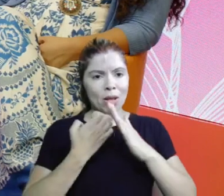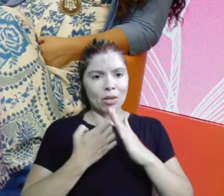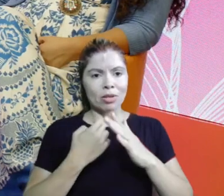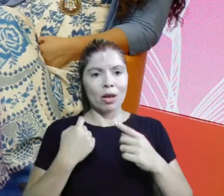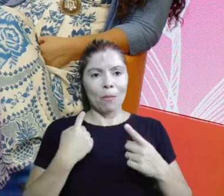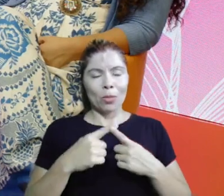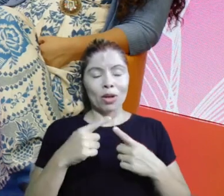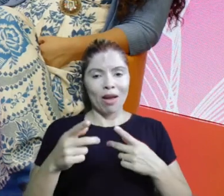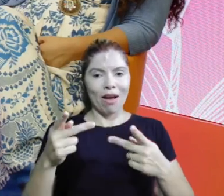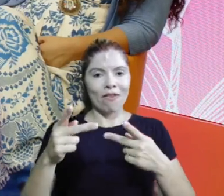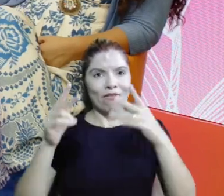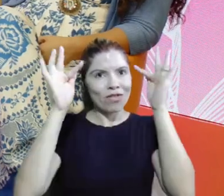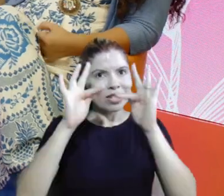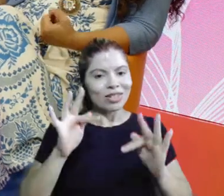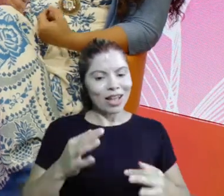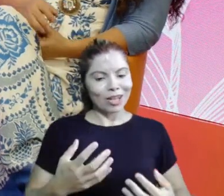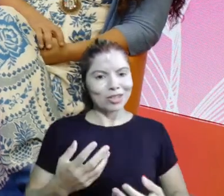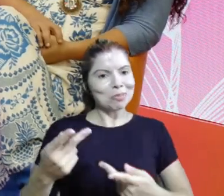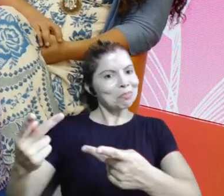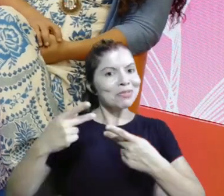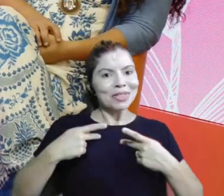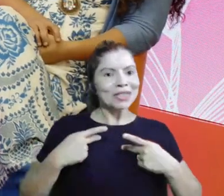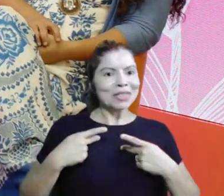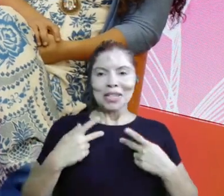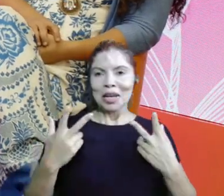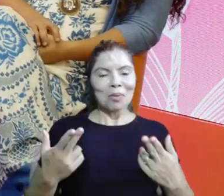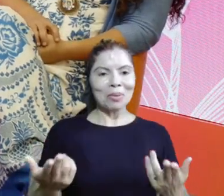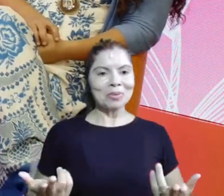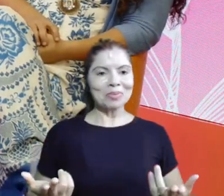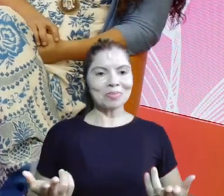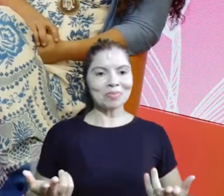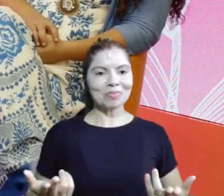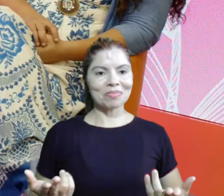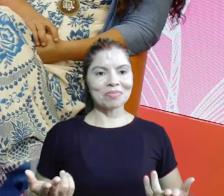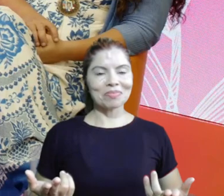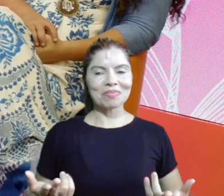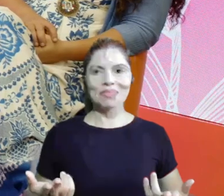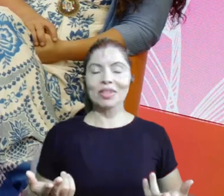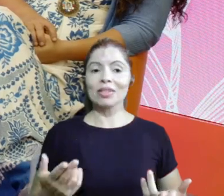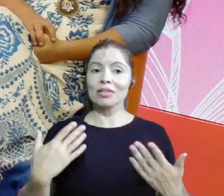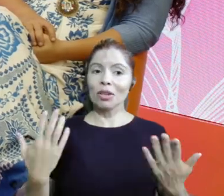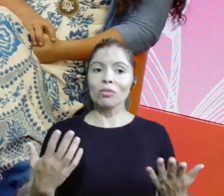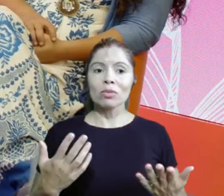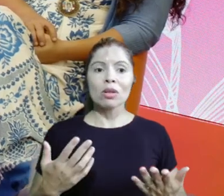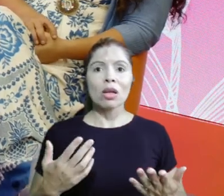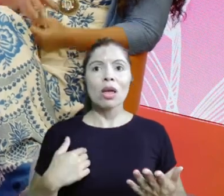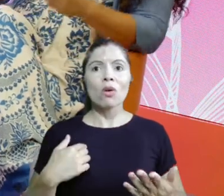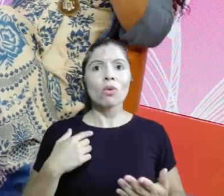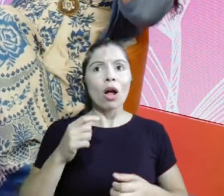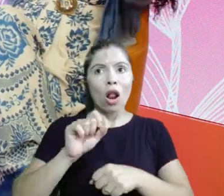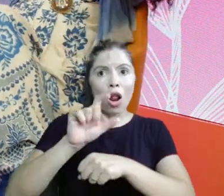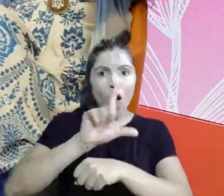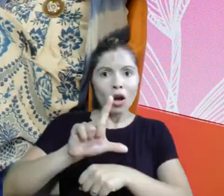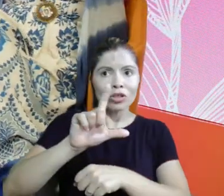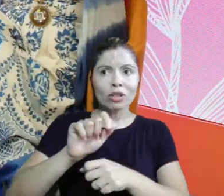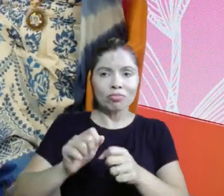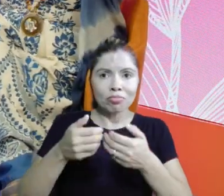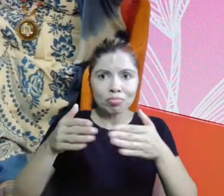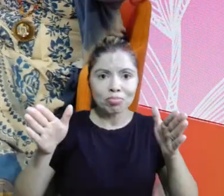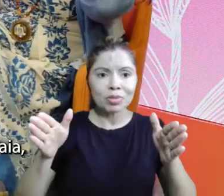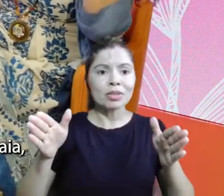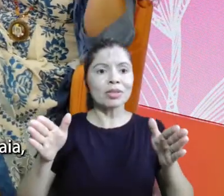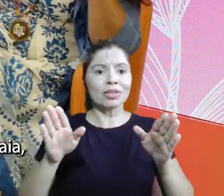felicidade vem me visitar e ela vem através das clientes. Também estou te esperando lá, viu? Estou esperando todo mundo lá, né, no palmito. Vamos lá. Na palmitolândia, né? É.